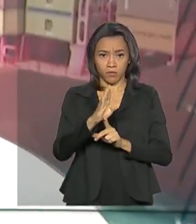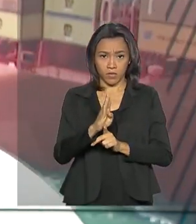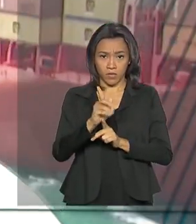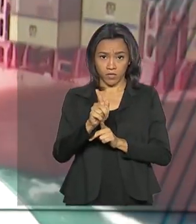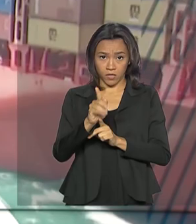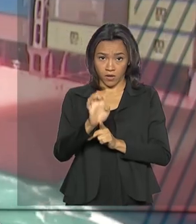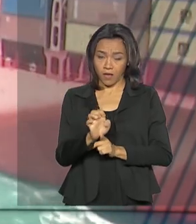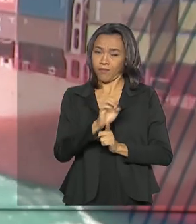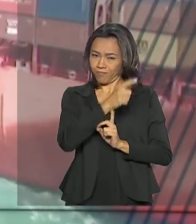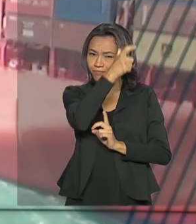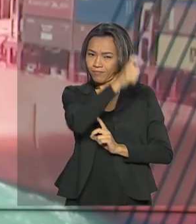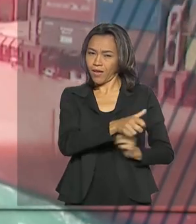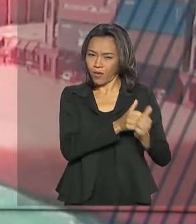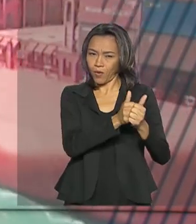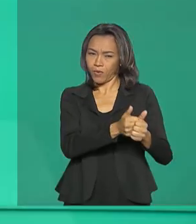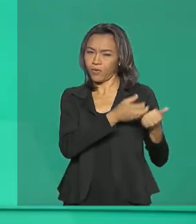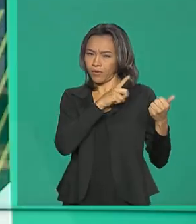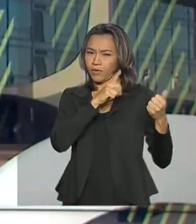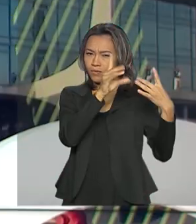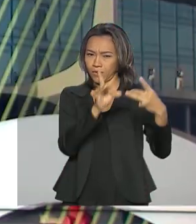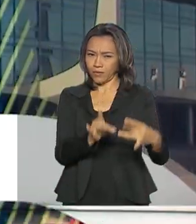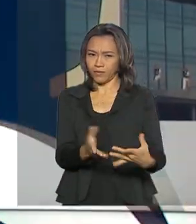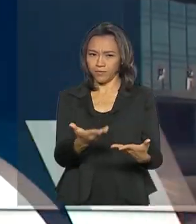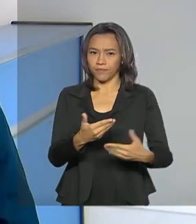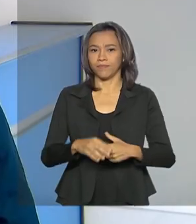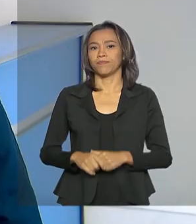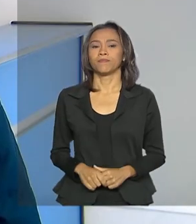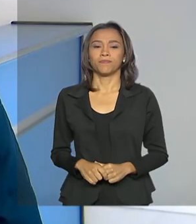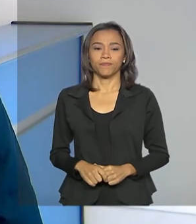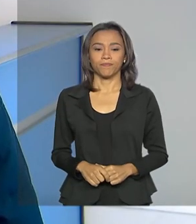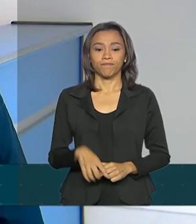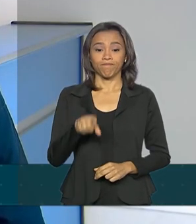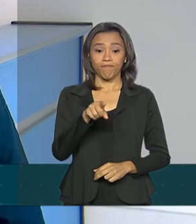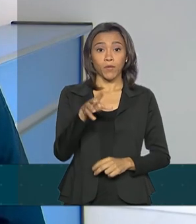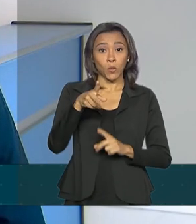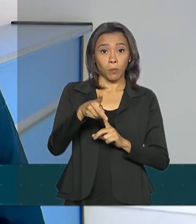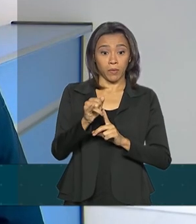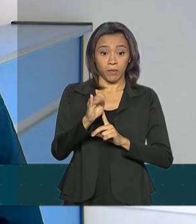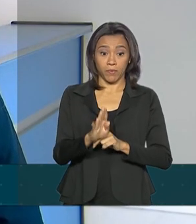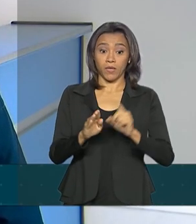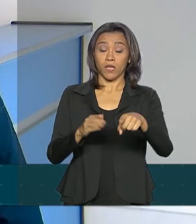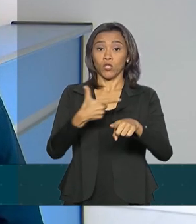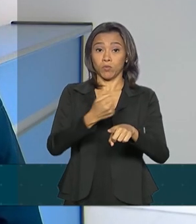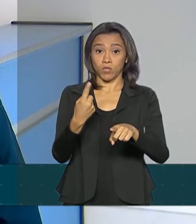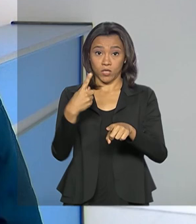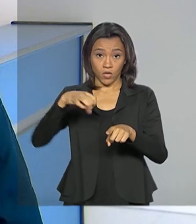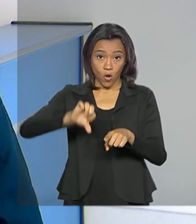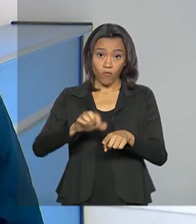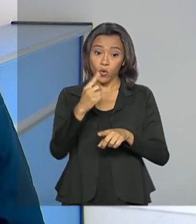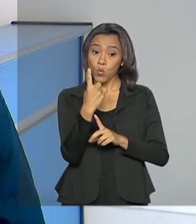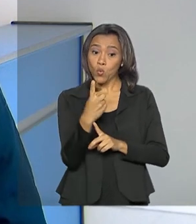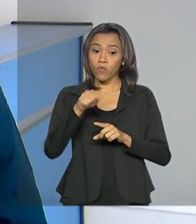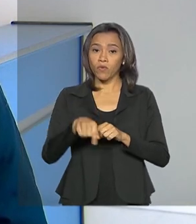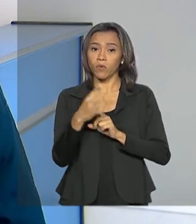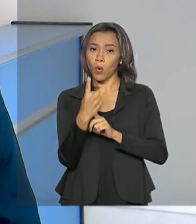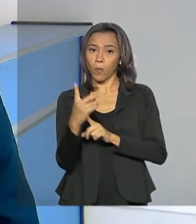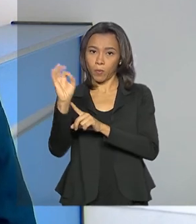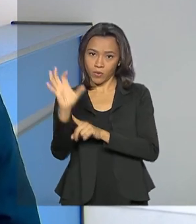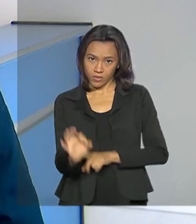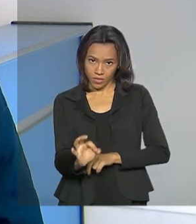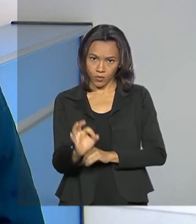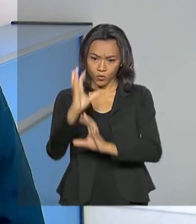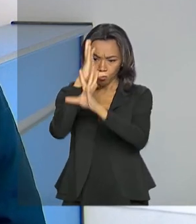Alessandra Lago acompanhou e tem os detalhes. O PIB fechou 2019 com um crescimento de 1,1%,